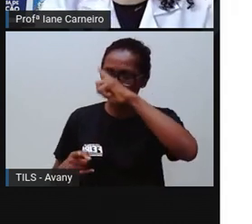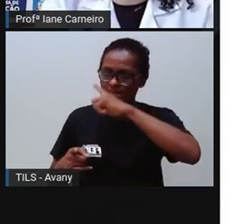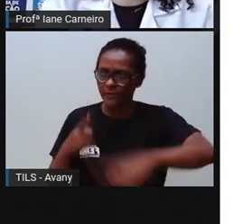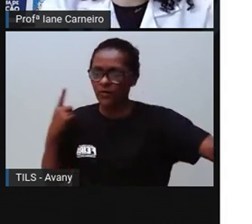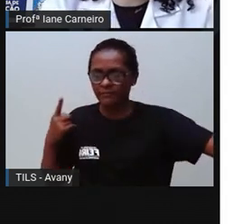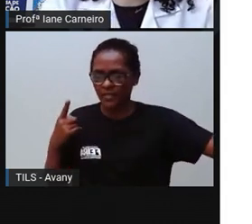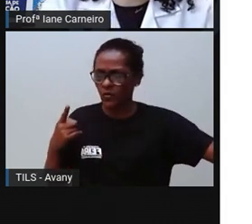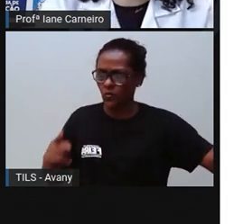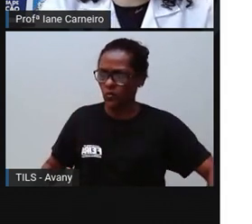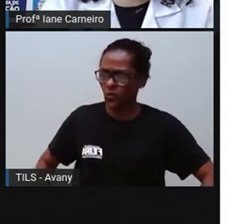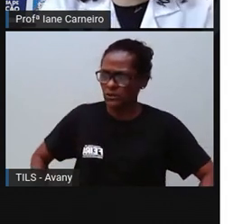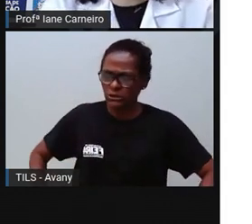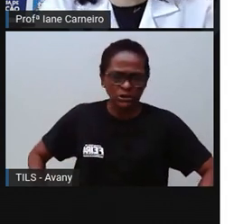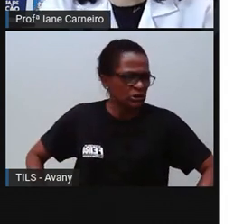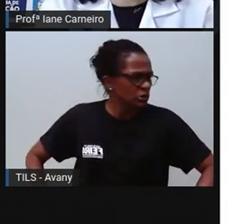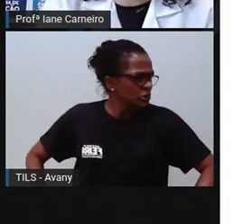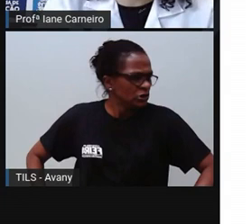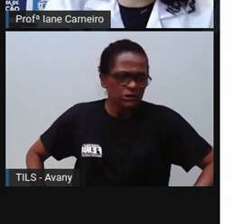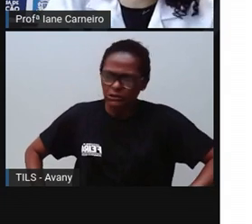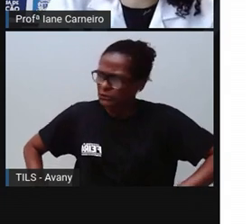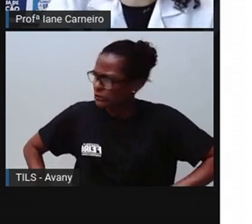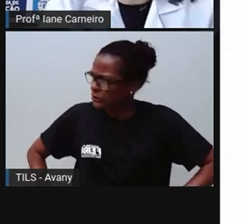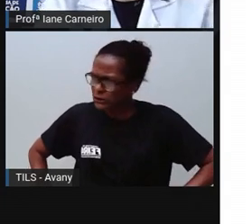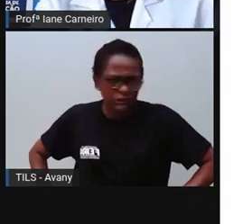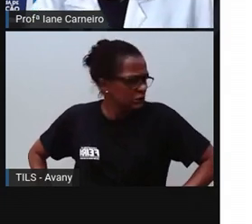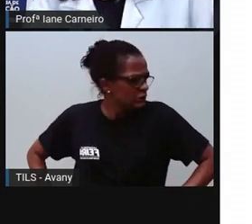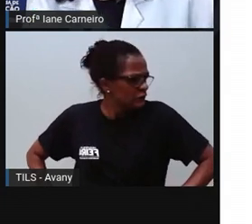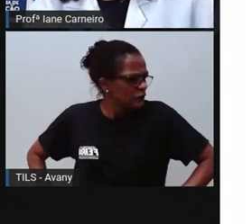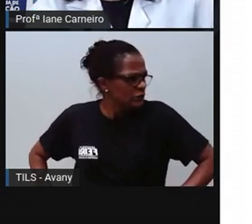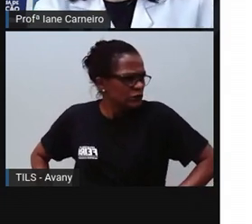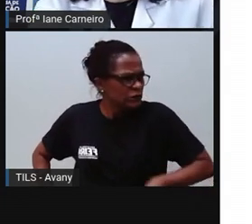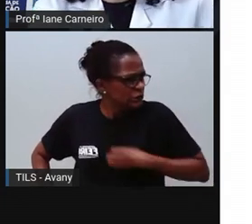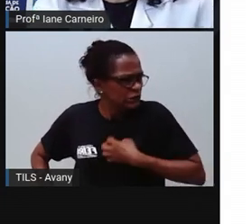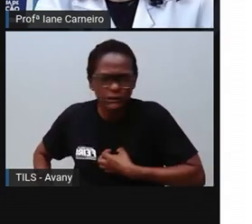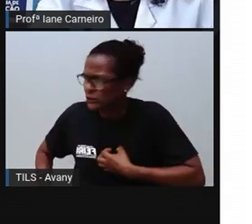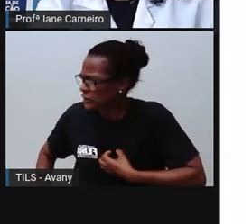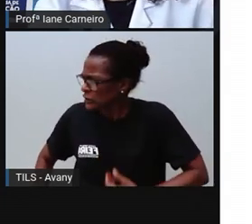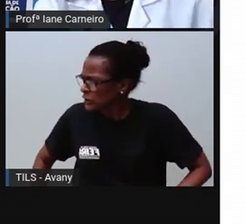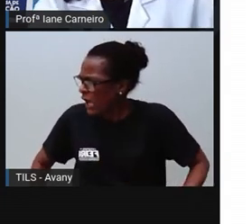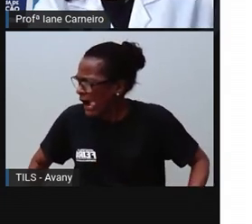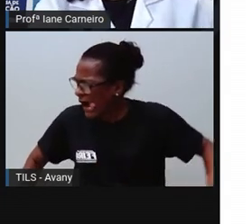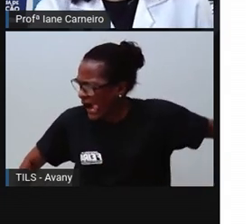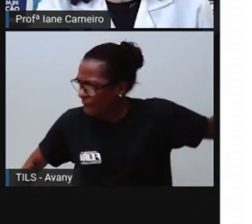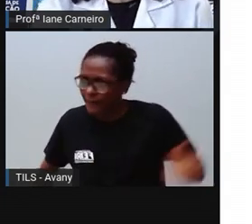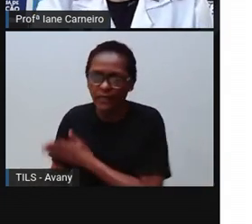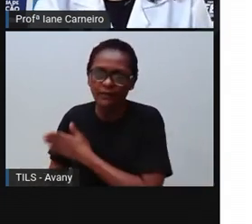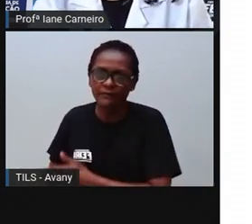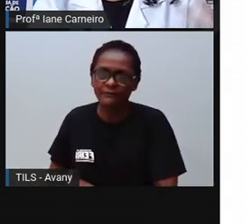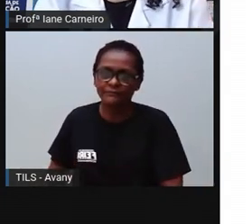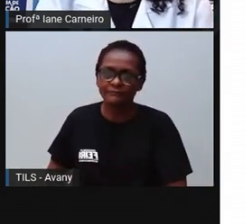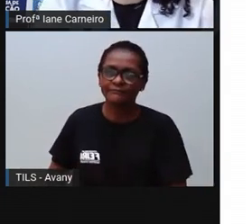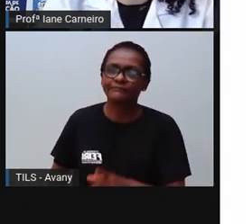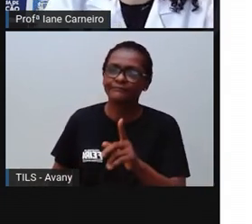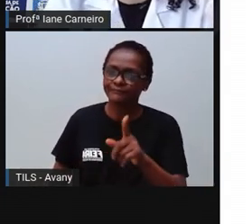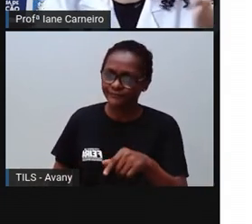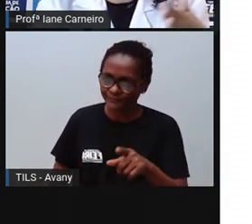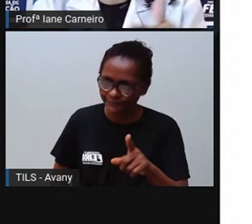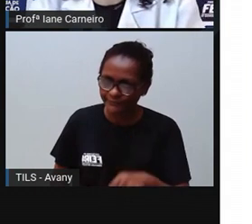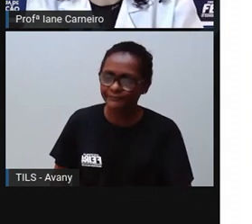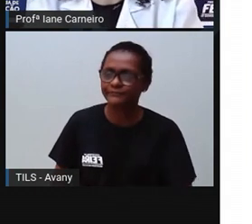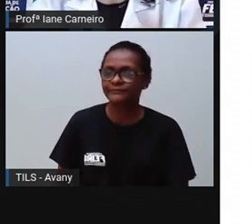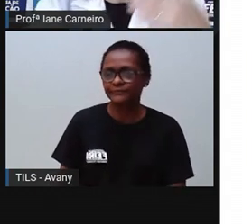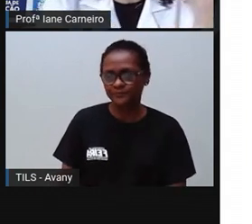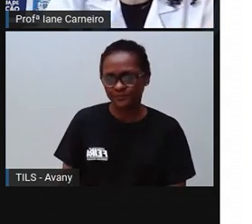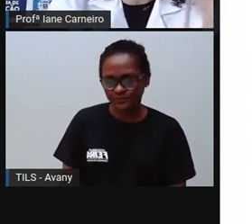quando a gente está zangado, bater não vai resolver. Só vai deixar outra pessoa zangada, vai aumentar o problema. Então, se você está zangado com algum